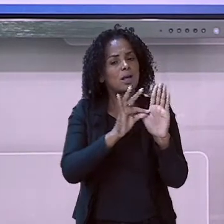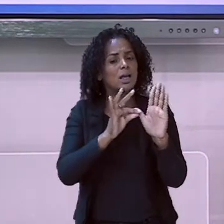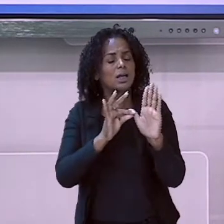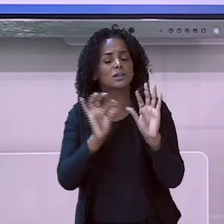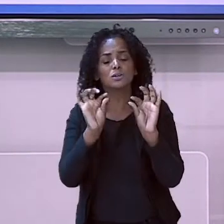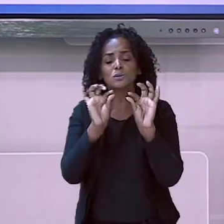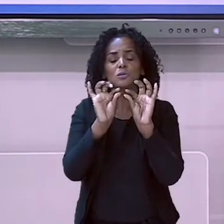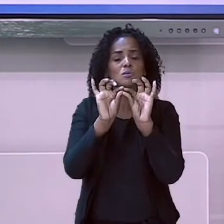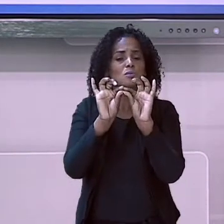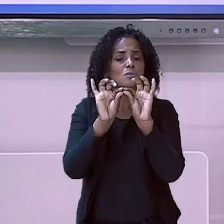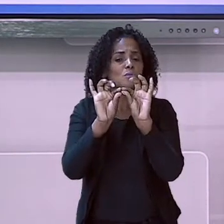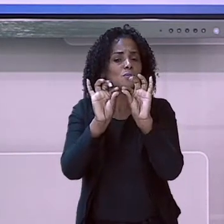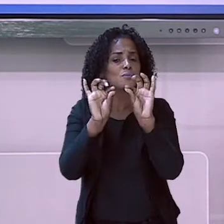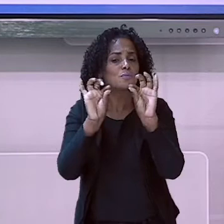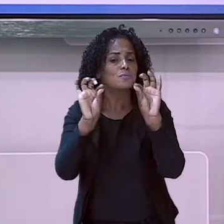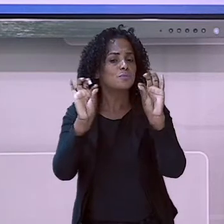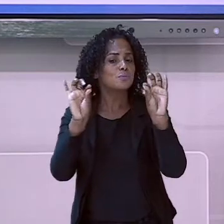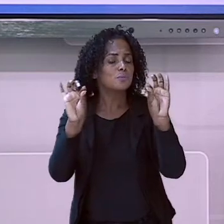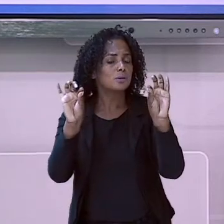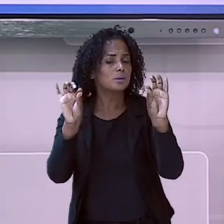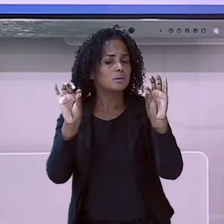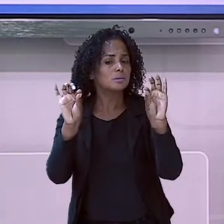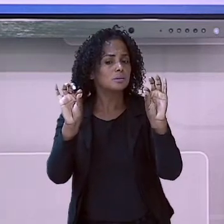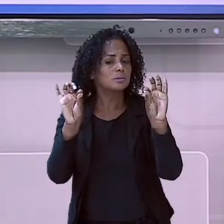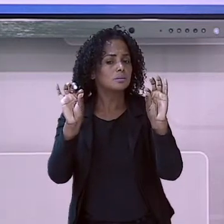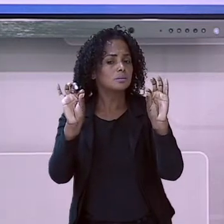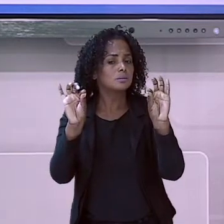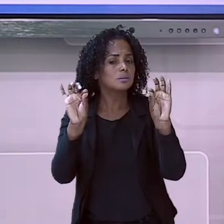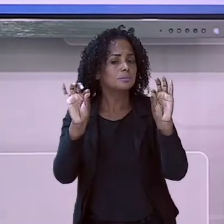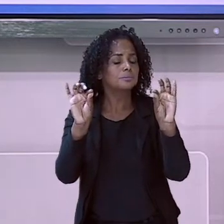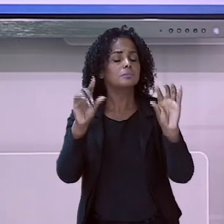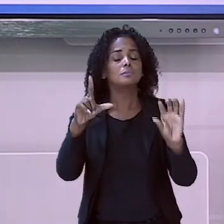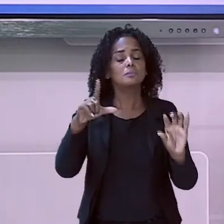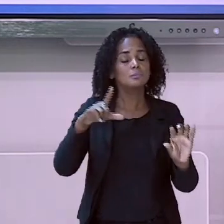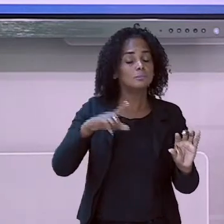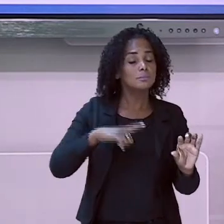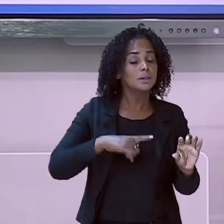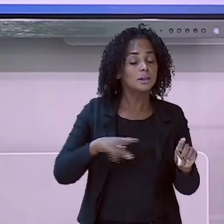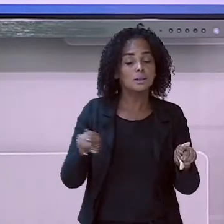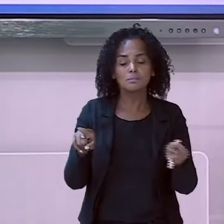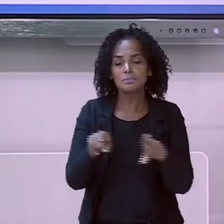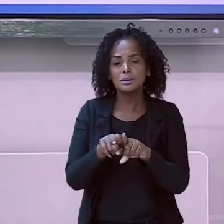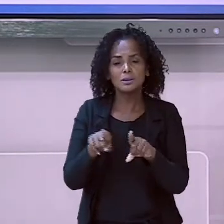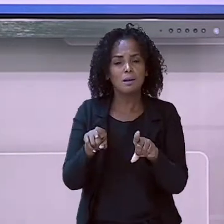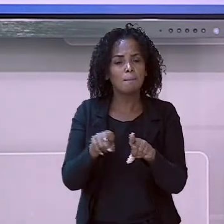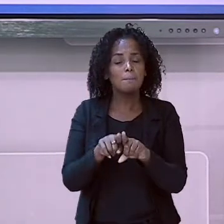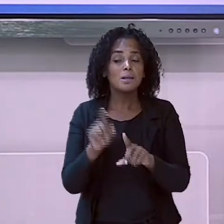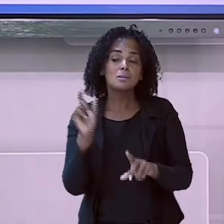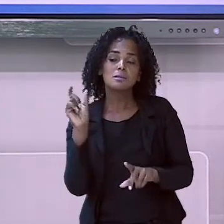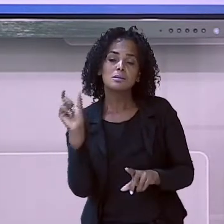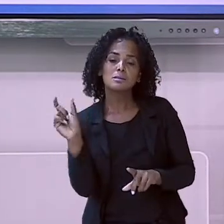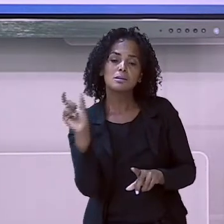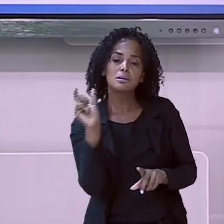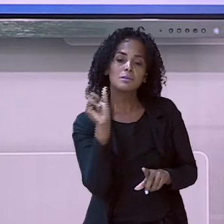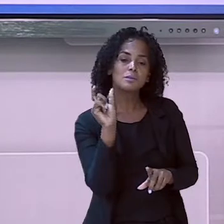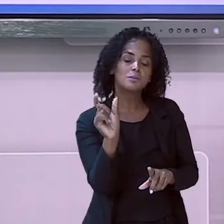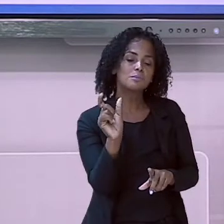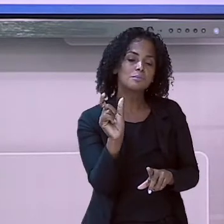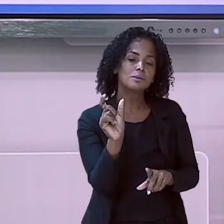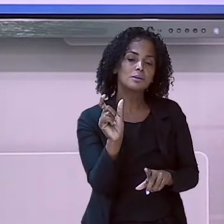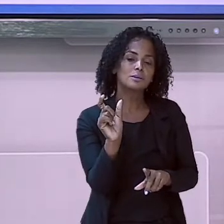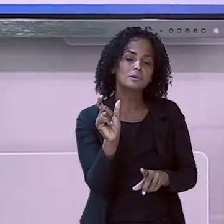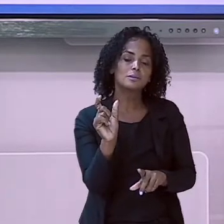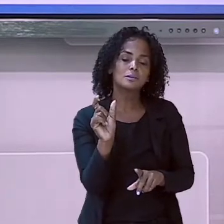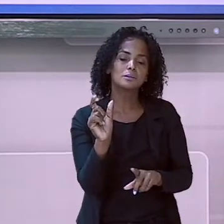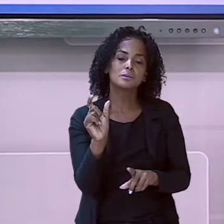frases têm algumas sílabas um pouco difíceis. Vocês vão perceber na nossa trava-língua de hoje.